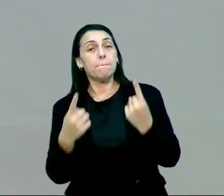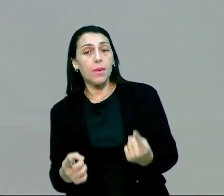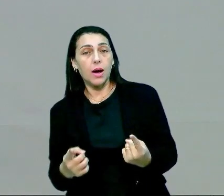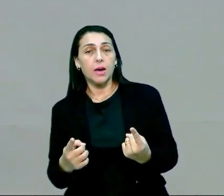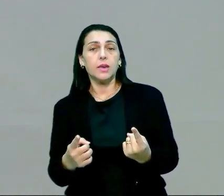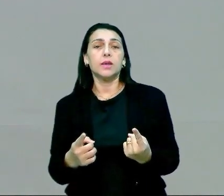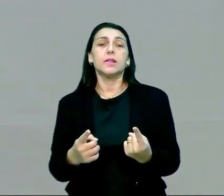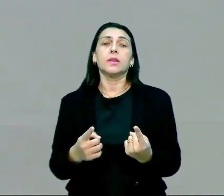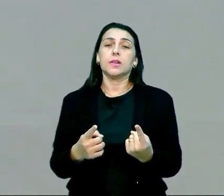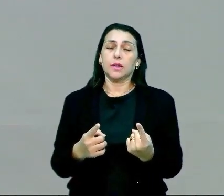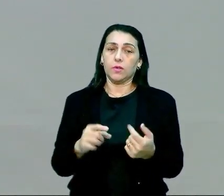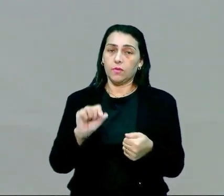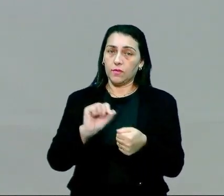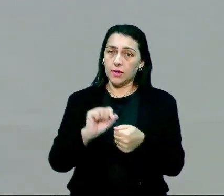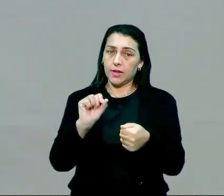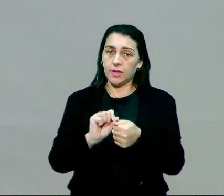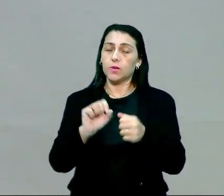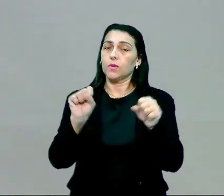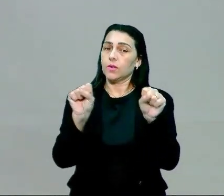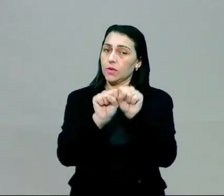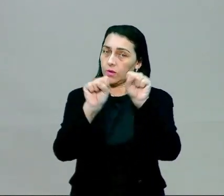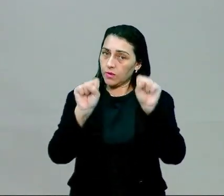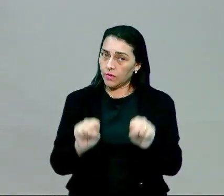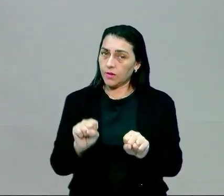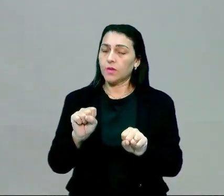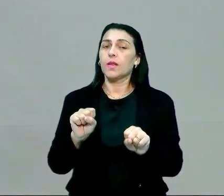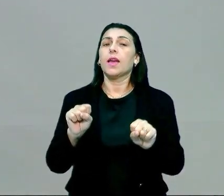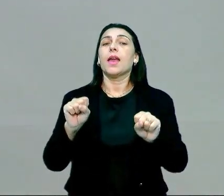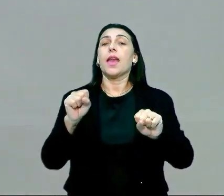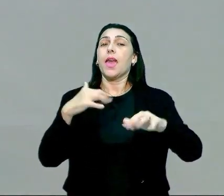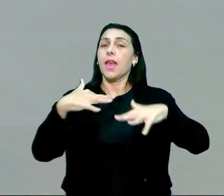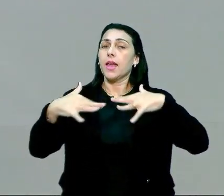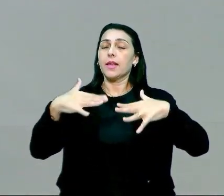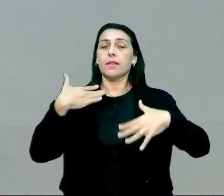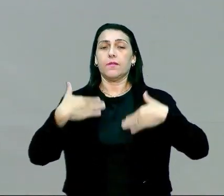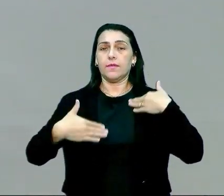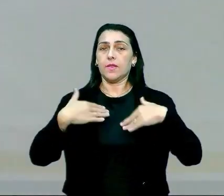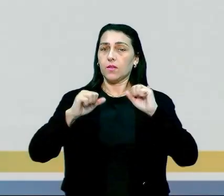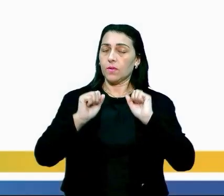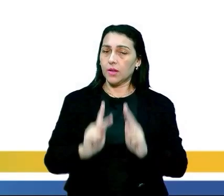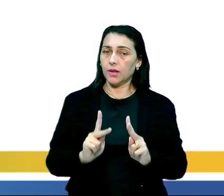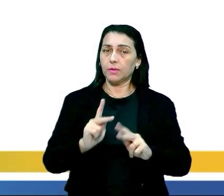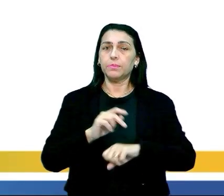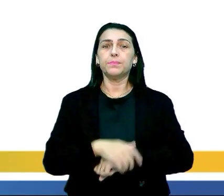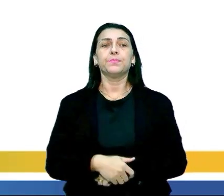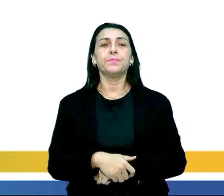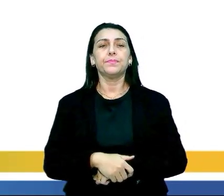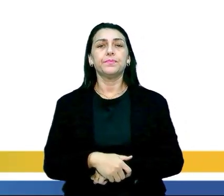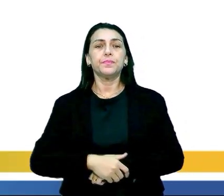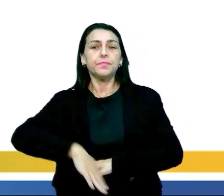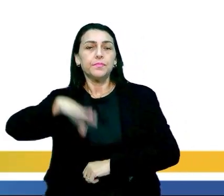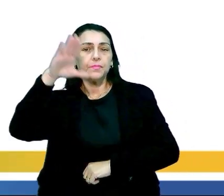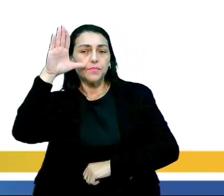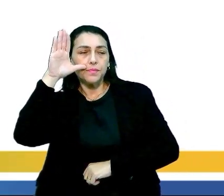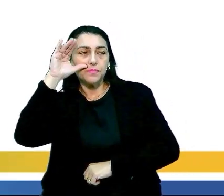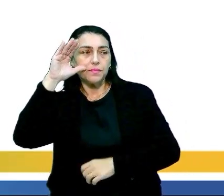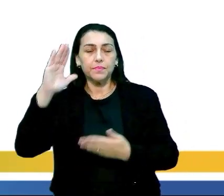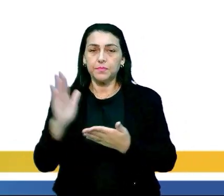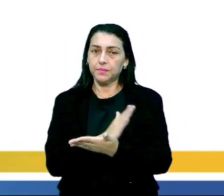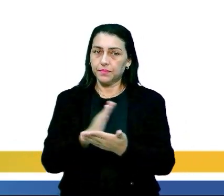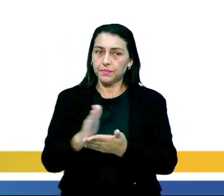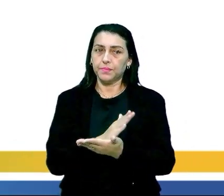quando eu padronizo e sistematizo exercício físico. Tranquilo? Safe? Beleza? Então vamos aqui a algumas